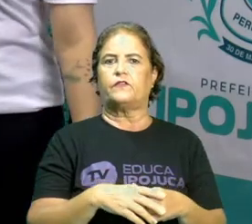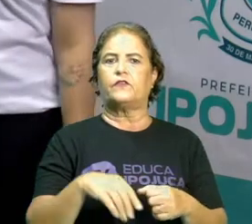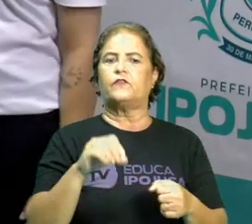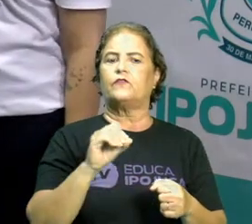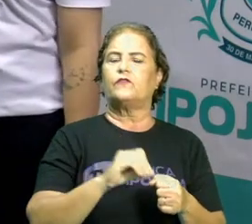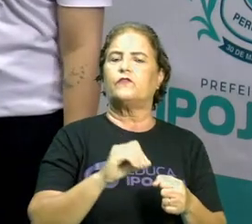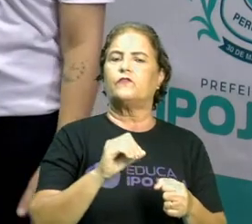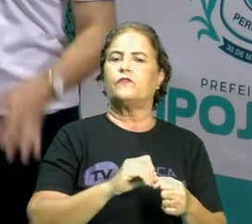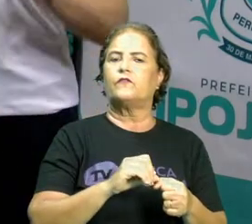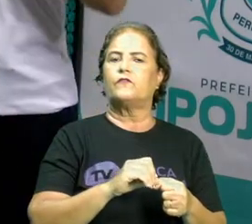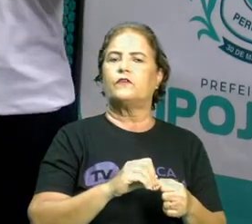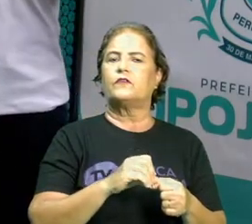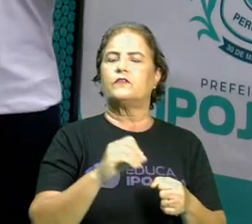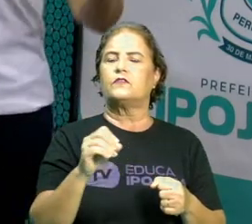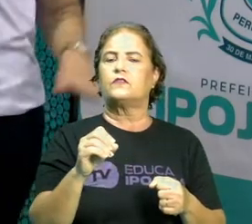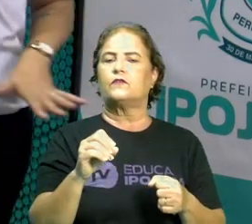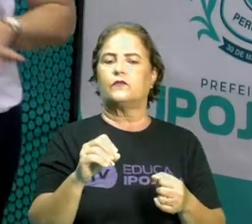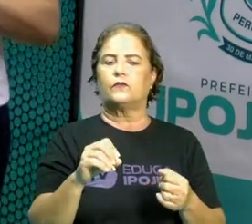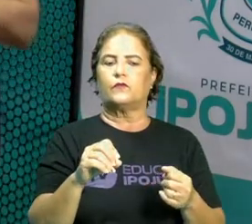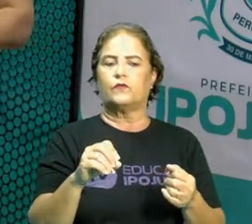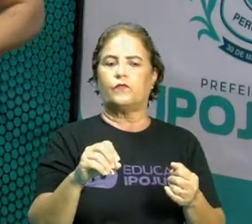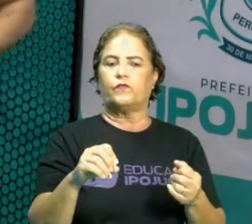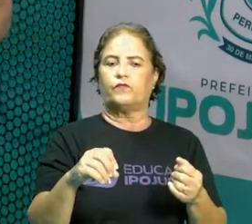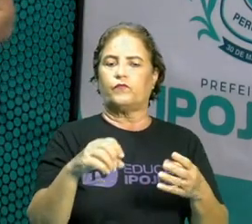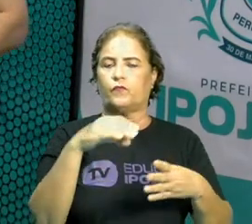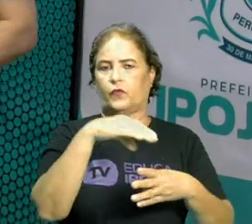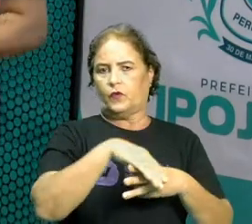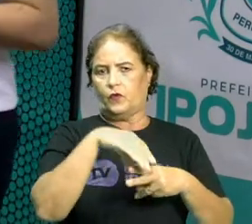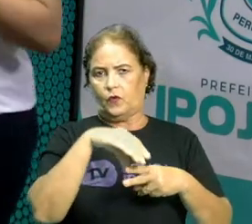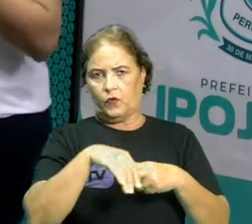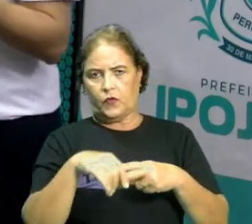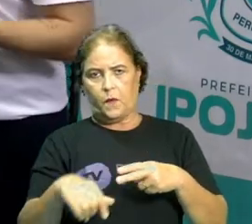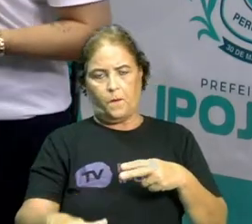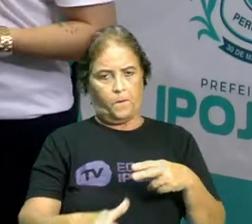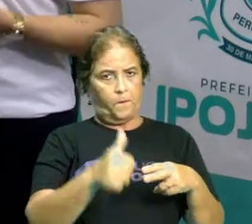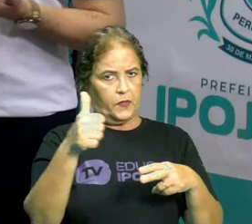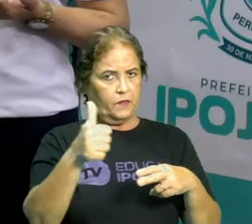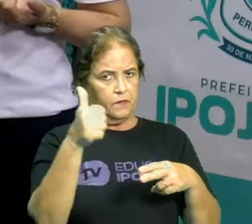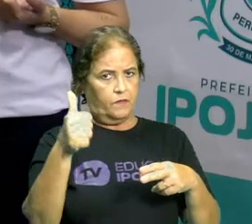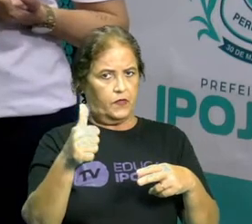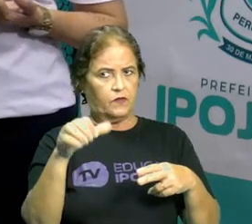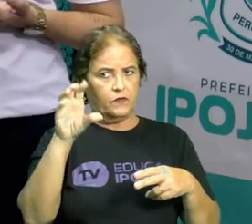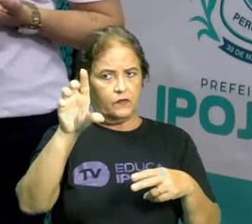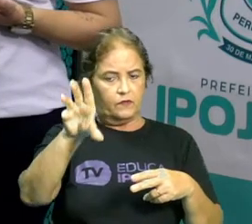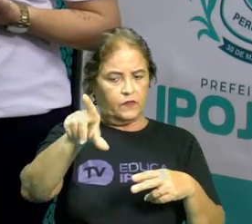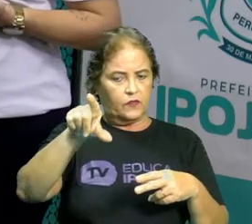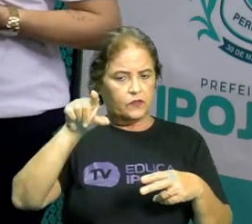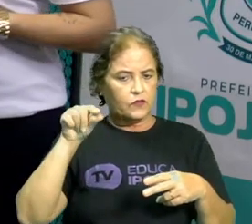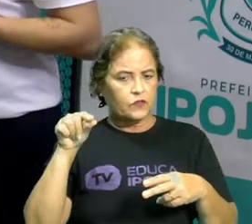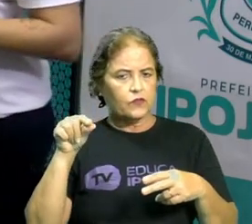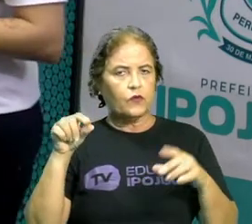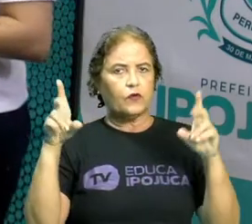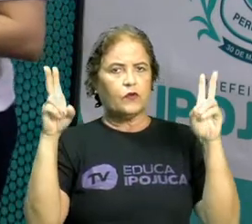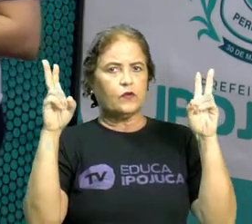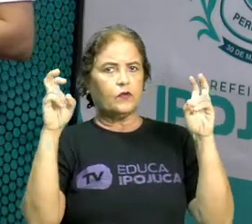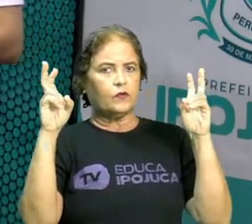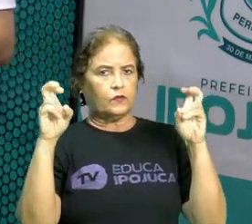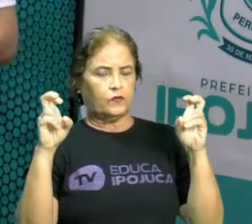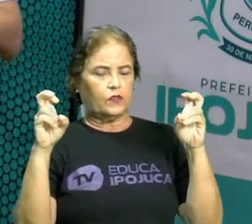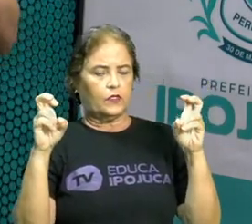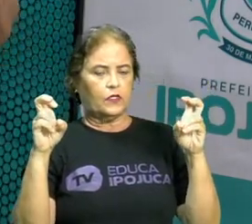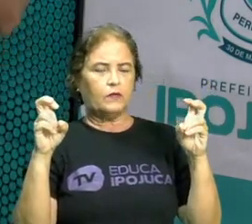um cordel. Primeiro, você vai escolher um tema. Esse tema pode ser meio ambiente, Covid-19,